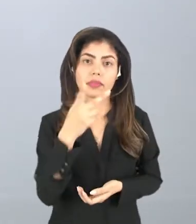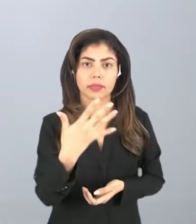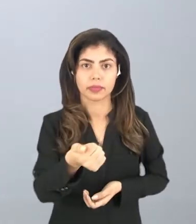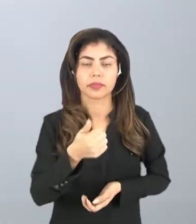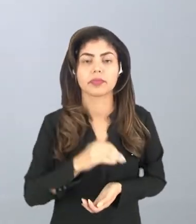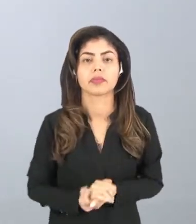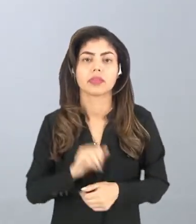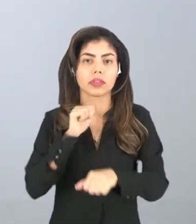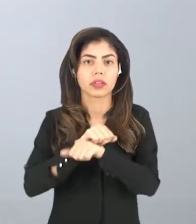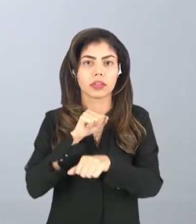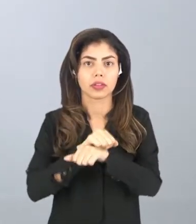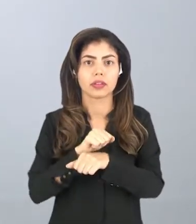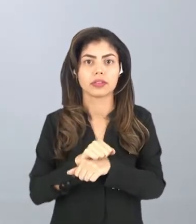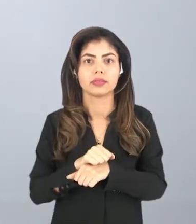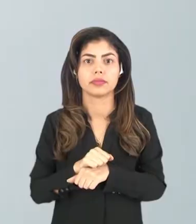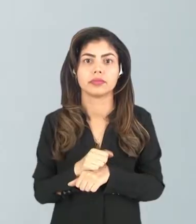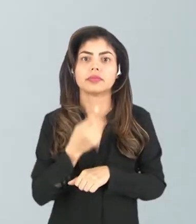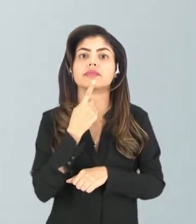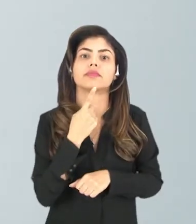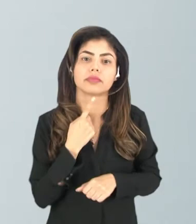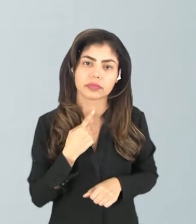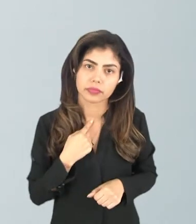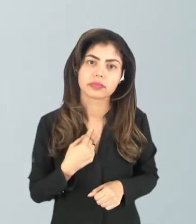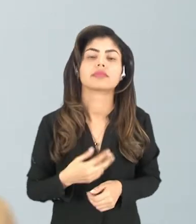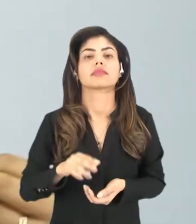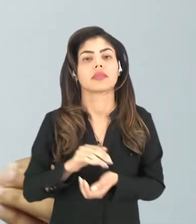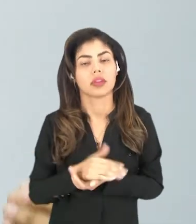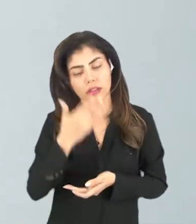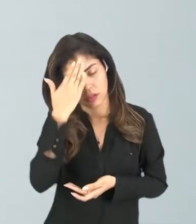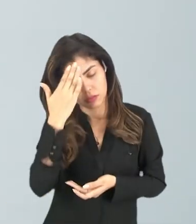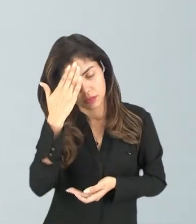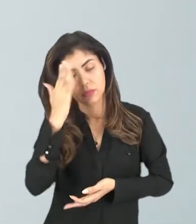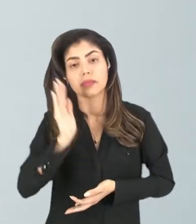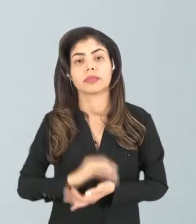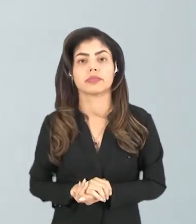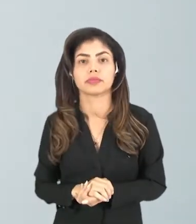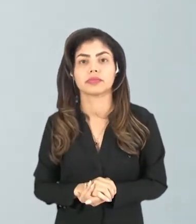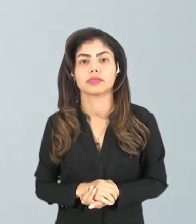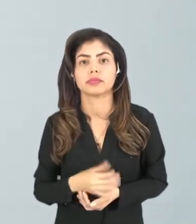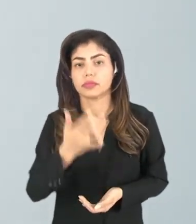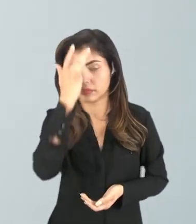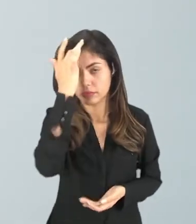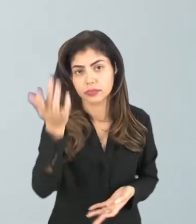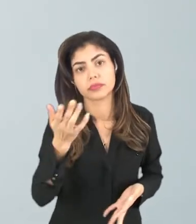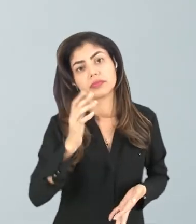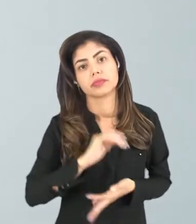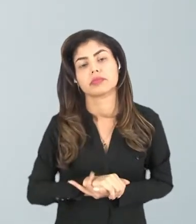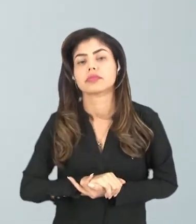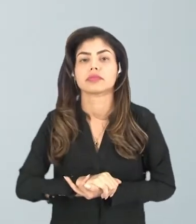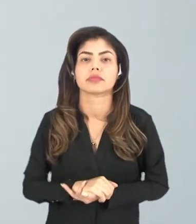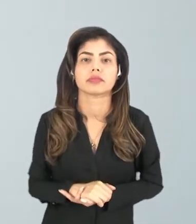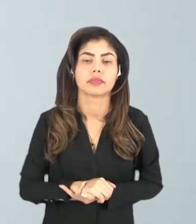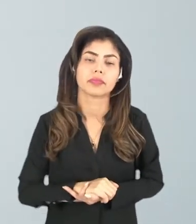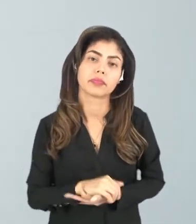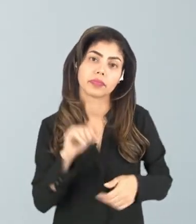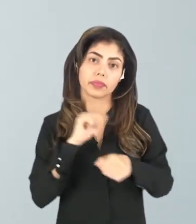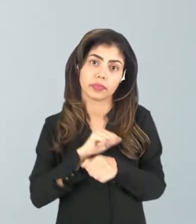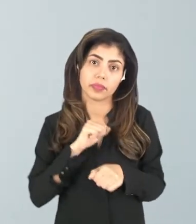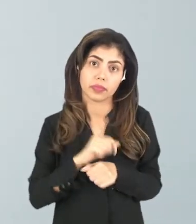caderno, tá bom? Eu espero que tenha sido de fácil compreensão a nossa aula de hoje, foi bem fácil, né?